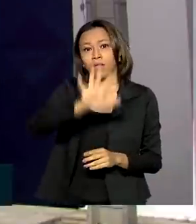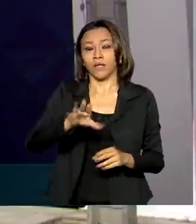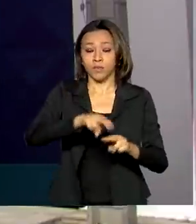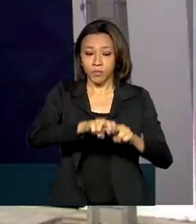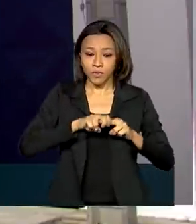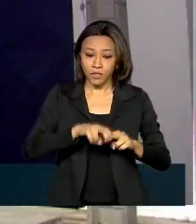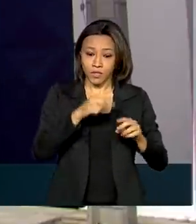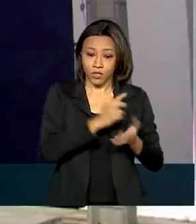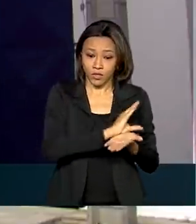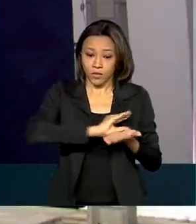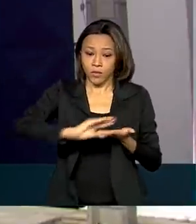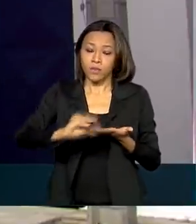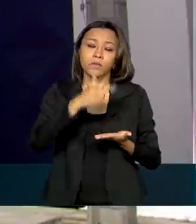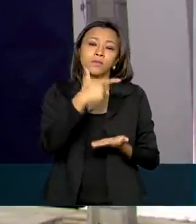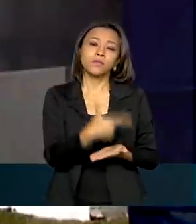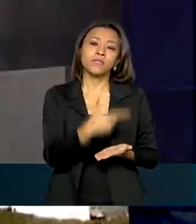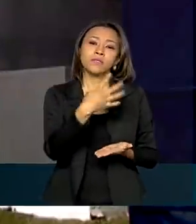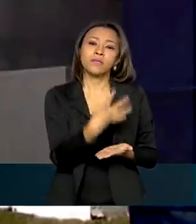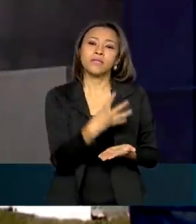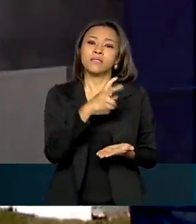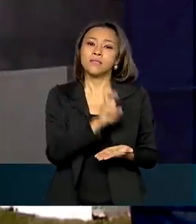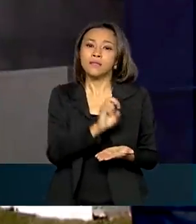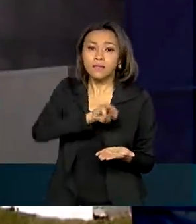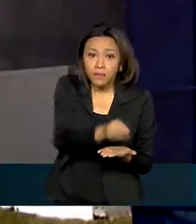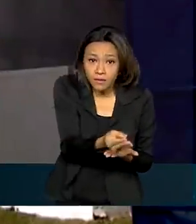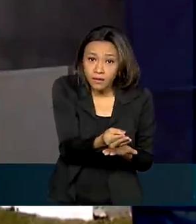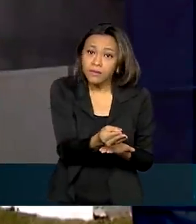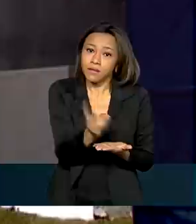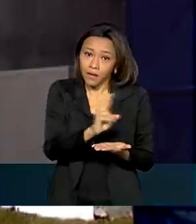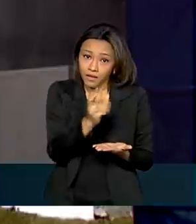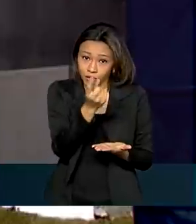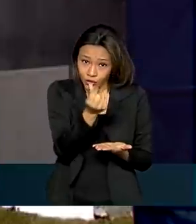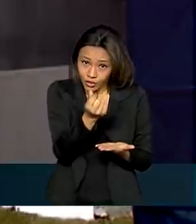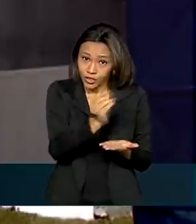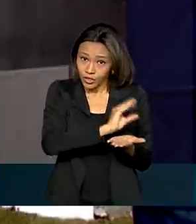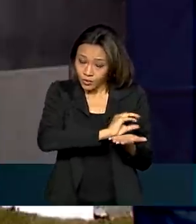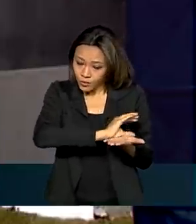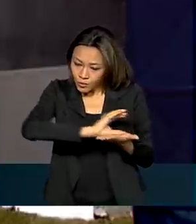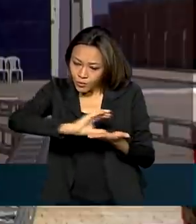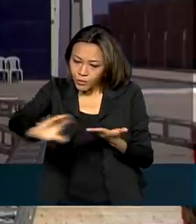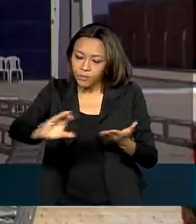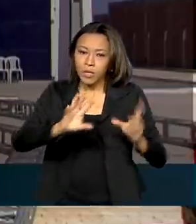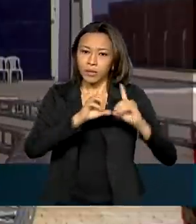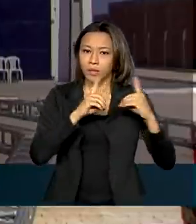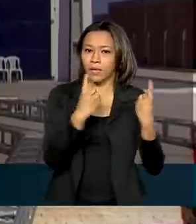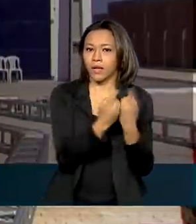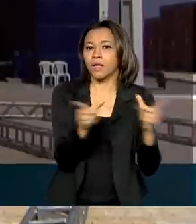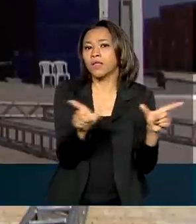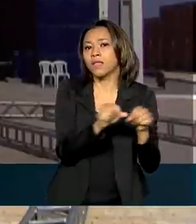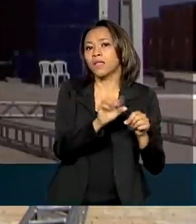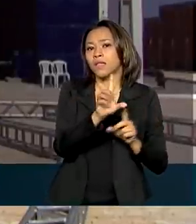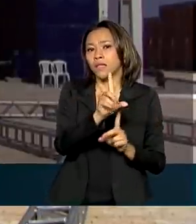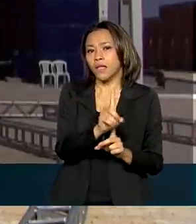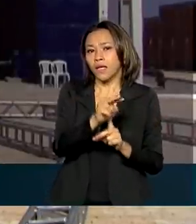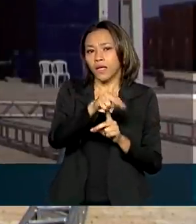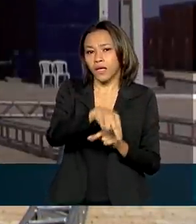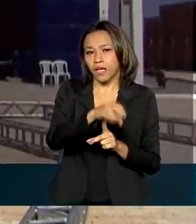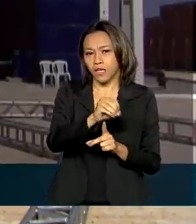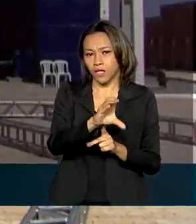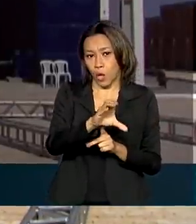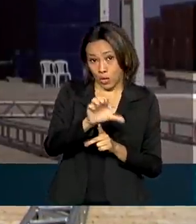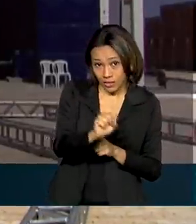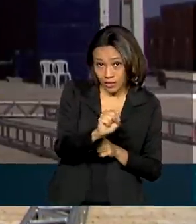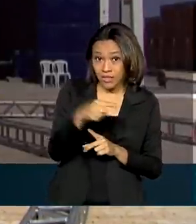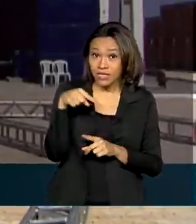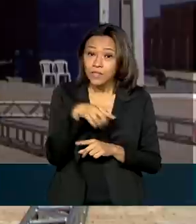245 milhões de reais, feito pelo Departamento Nacional de Obras contra a Seca, o DENOX, será vital para a